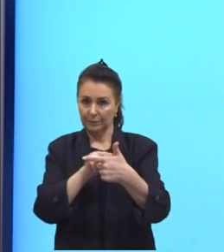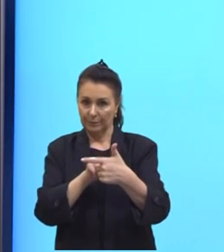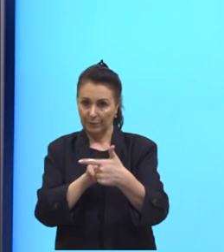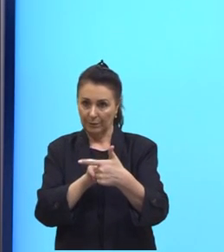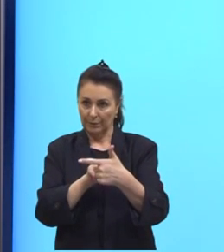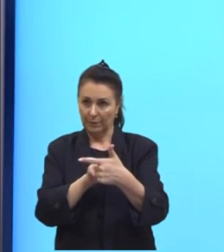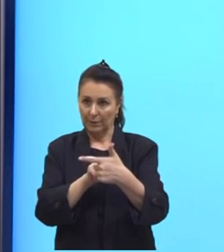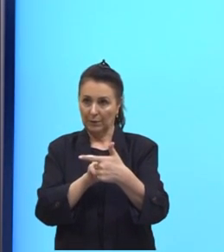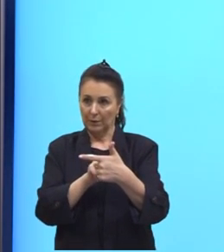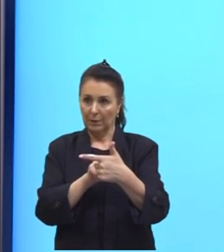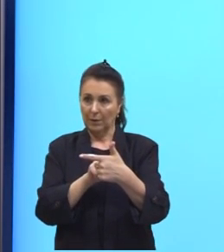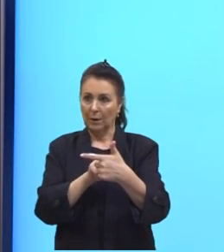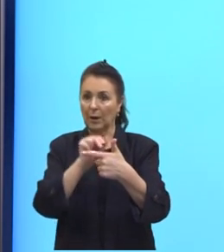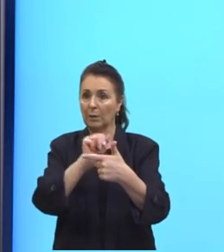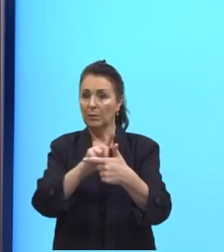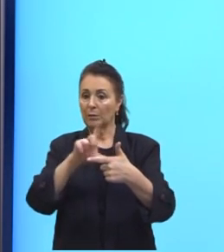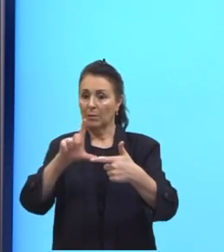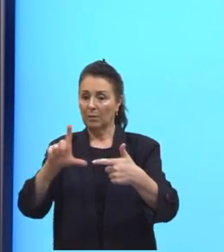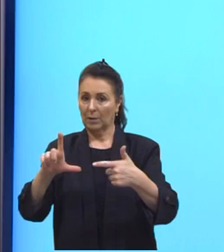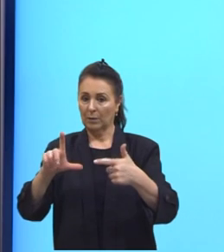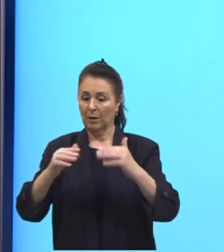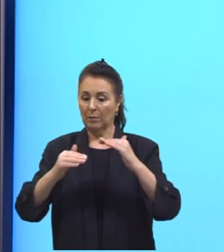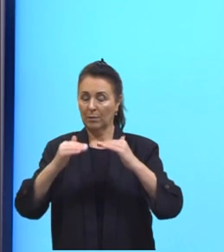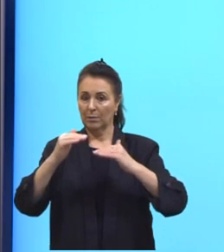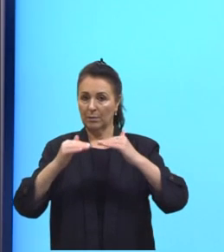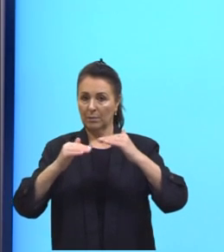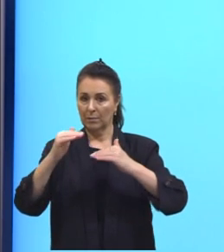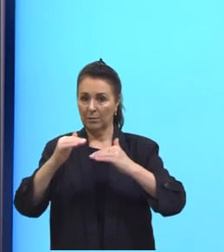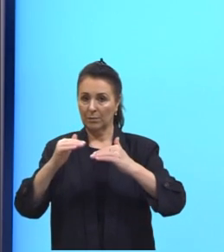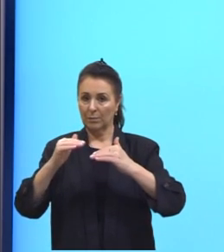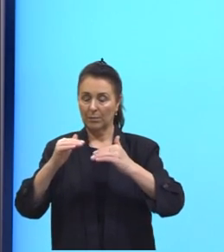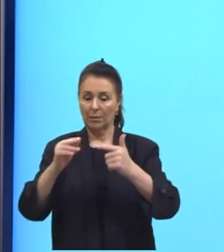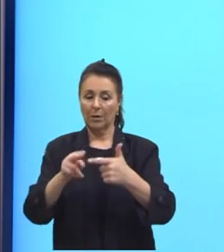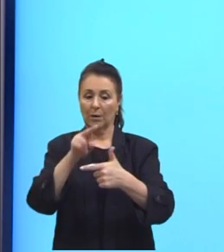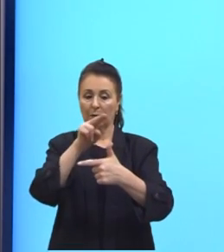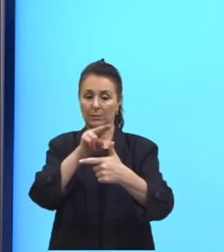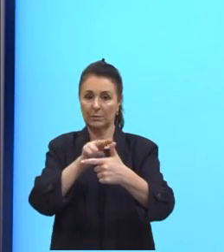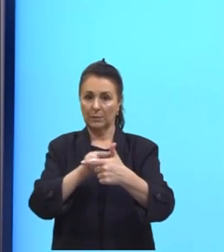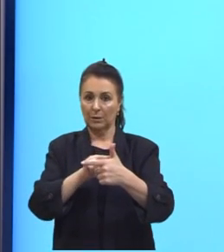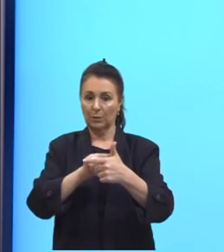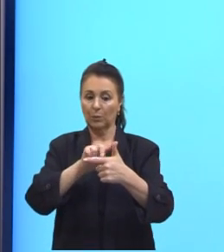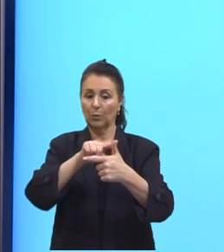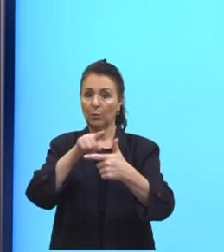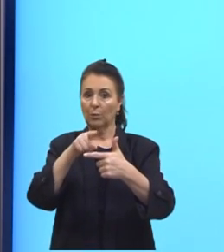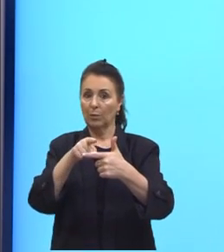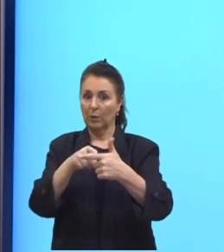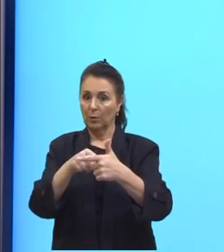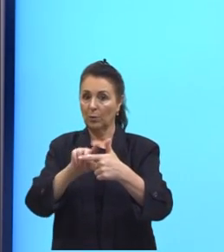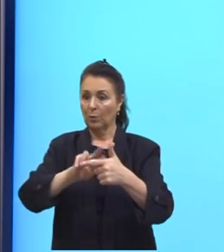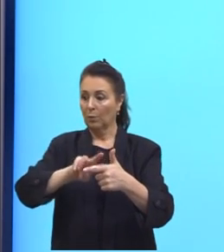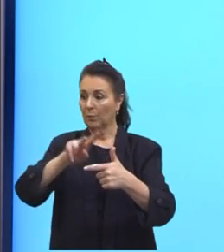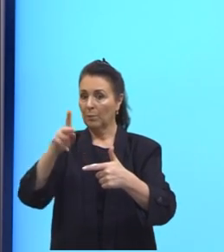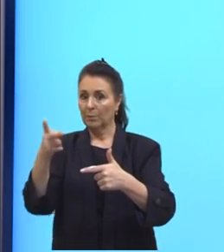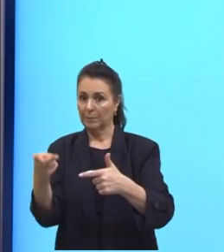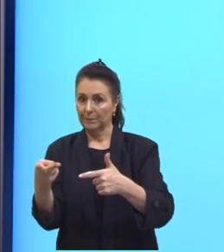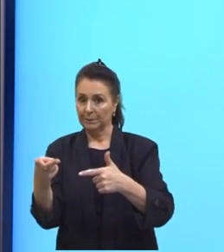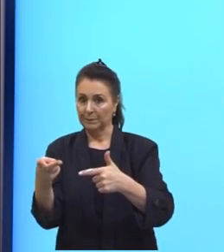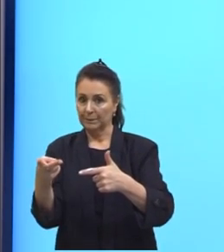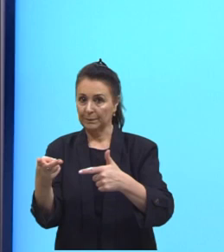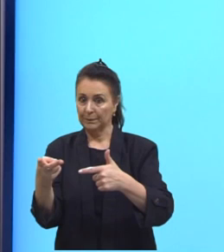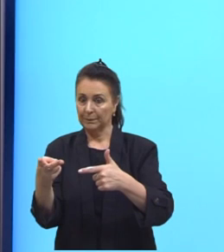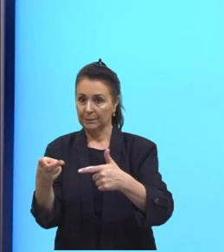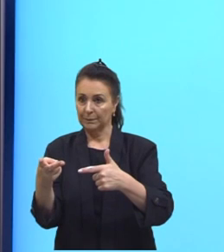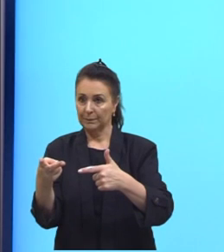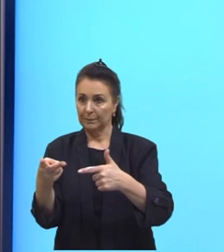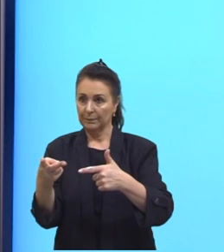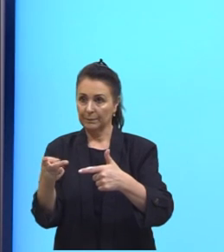lado é sempre proporcional ao seno do ângulo oposto então né do vértice oposto a